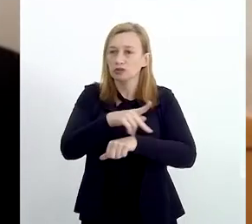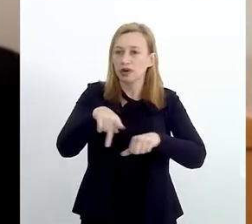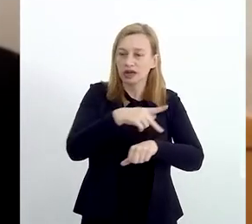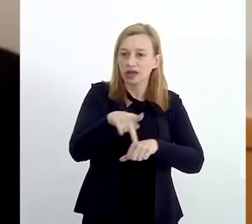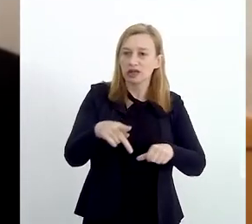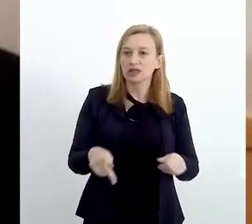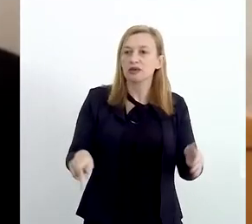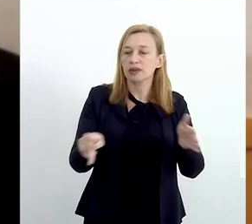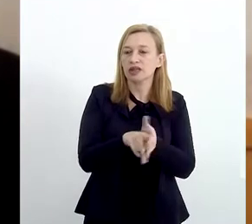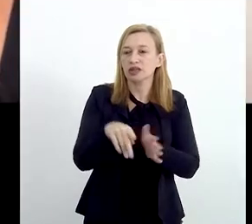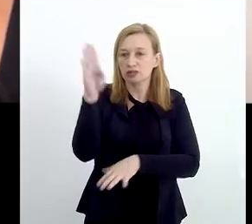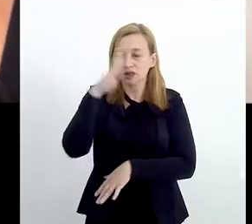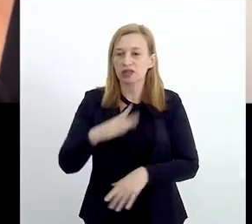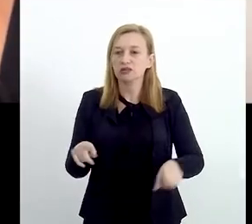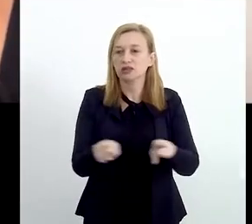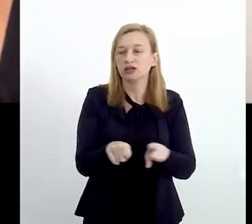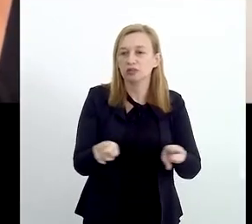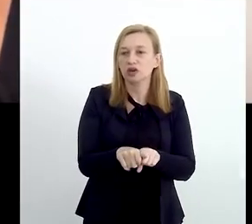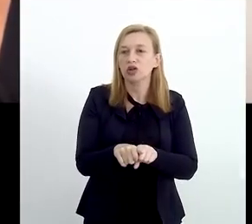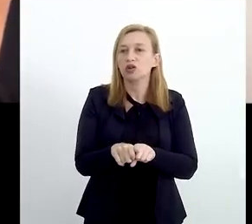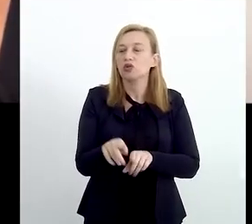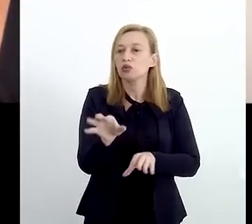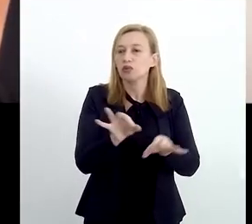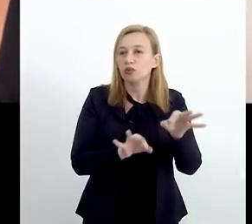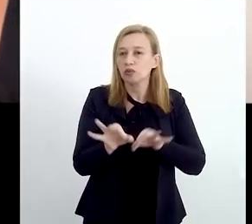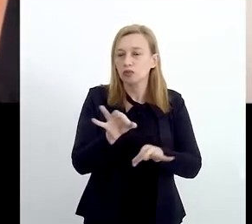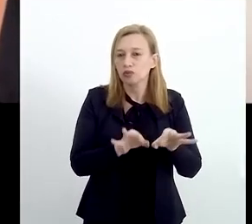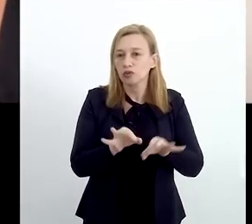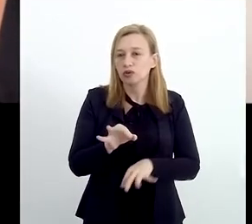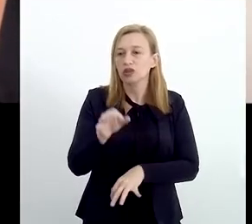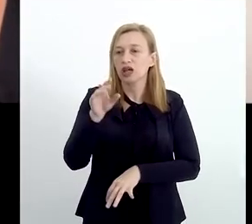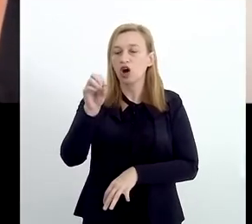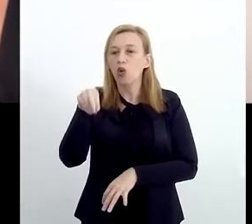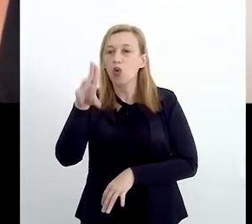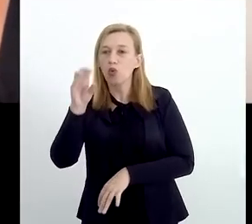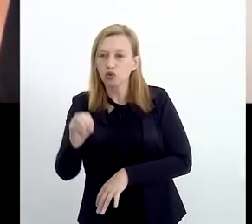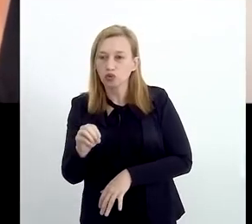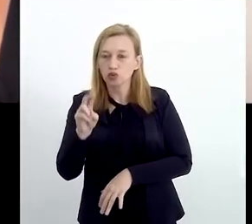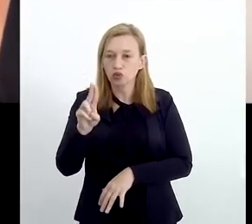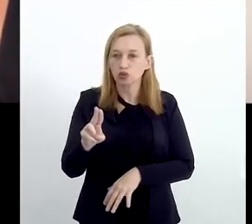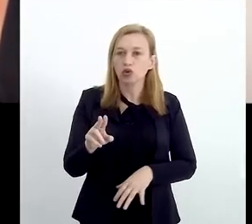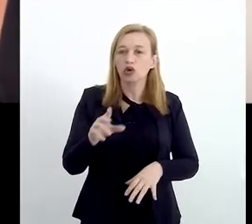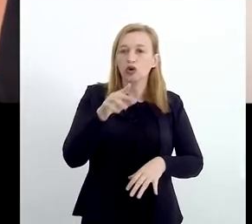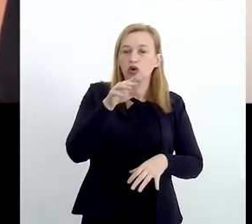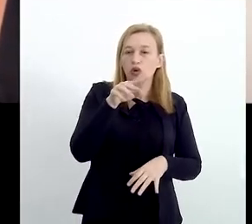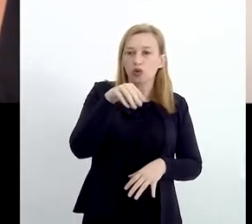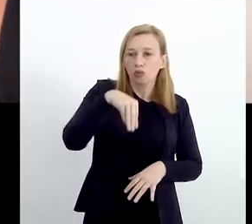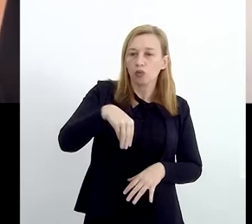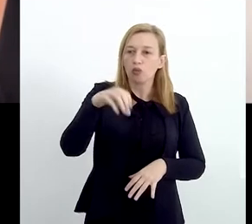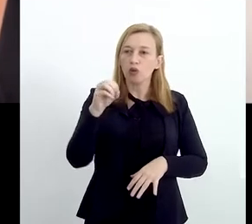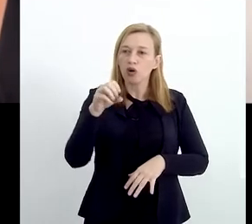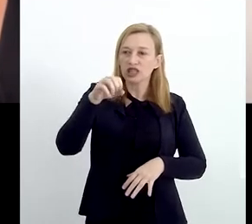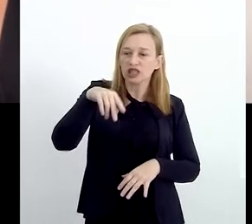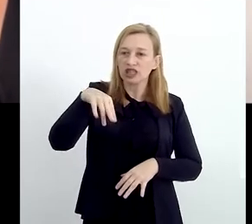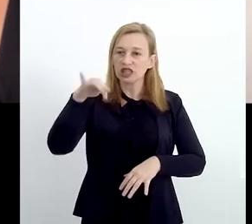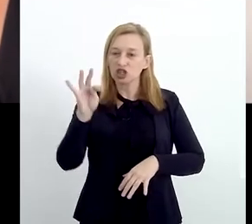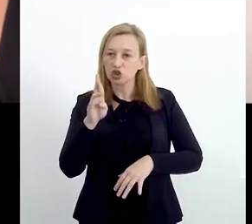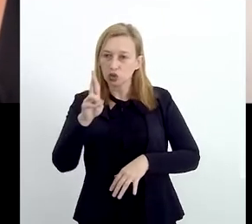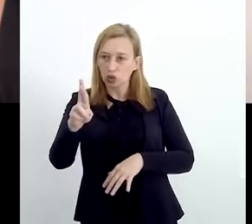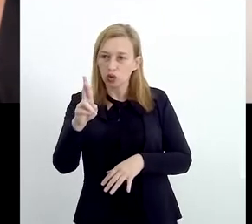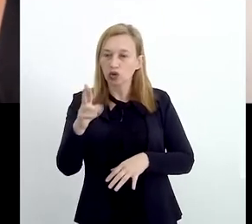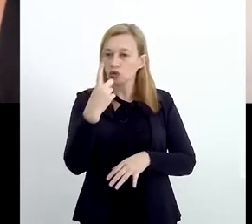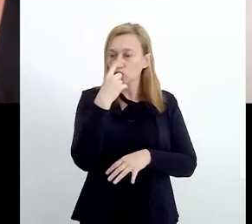monitorado por um programa da ONU, inclusive, da Organização das Nações Unidas, chamado Monitor do Lixo Eletrônico.